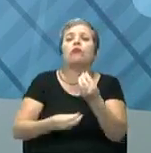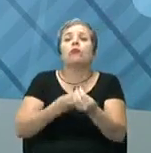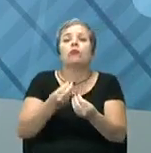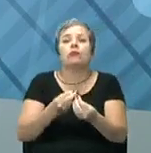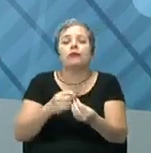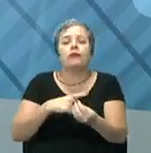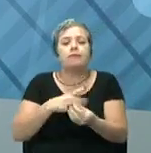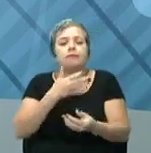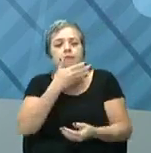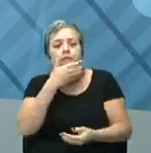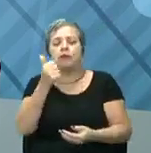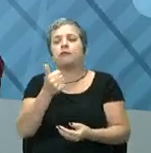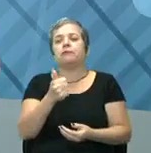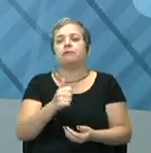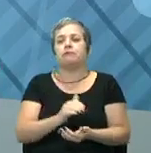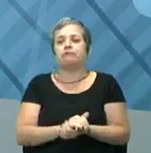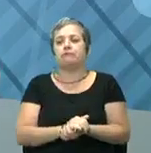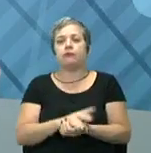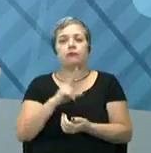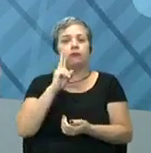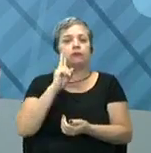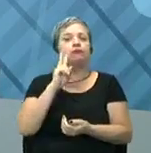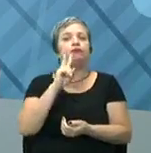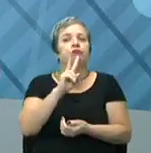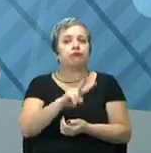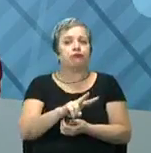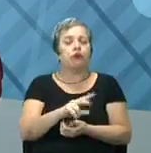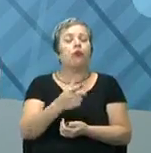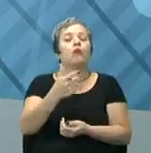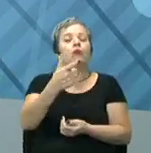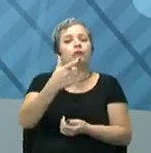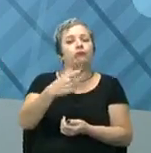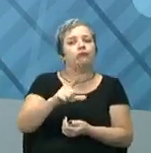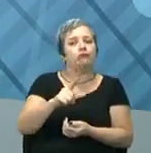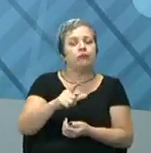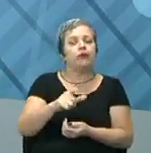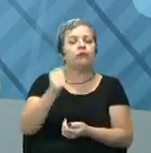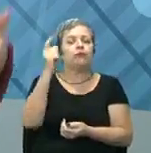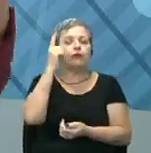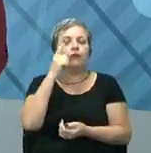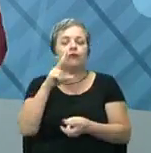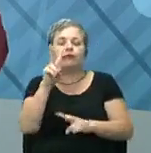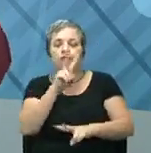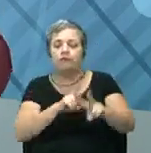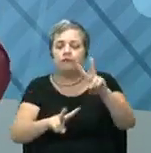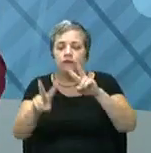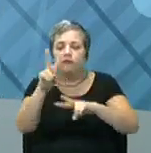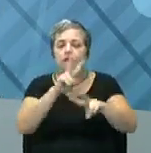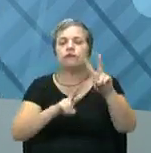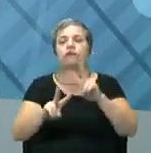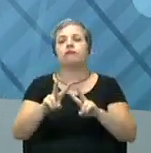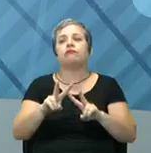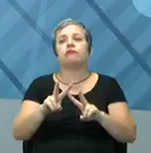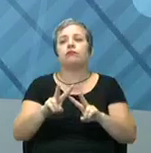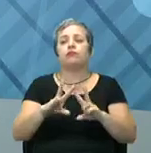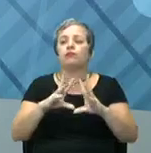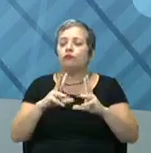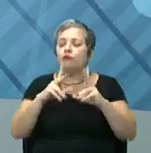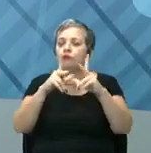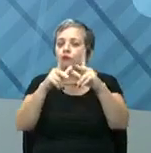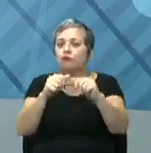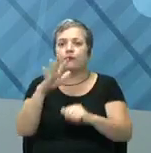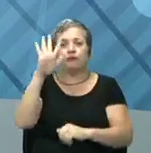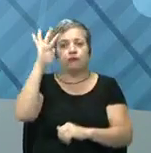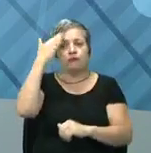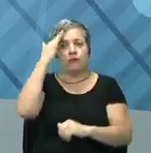fazer da melhor forma possível? Trouxe também outro esquema para a gente conseguir visualizar o todo e